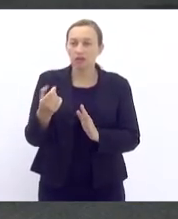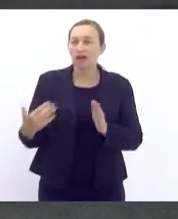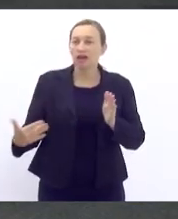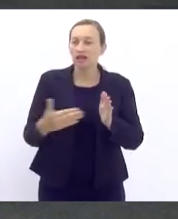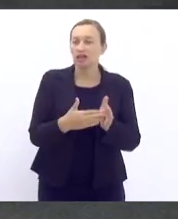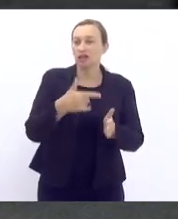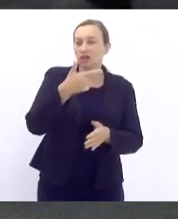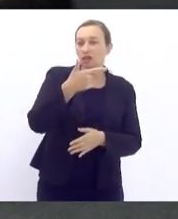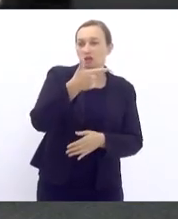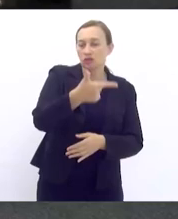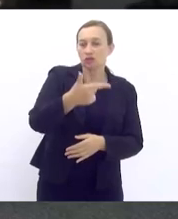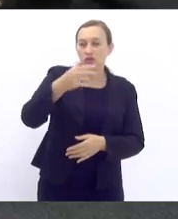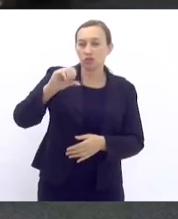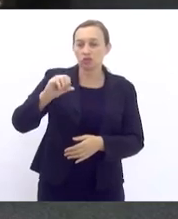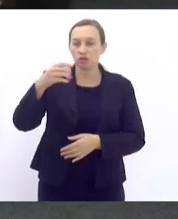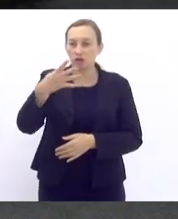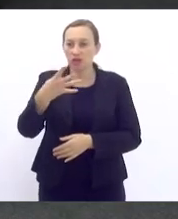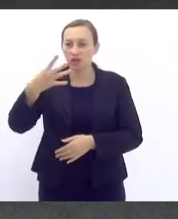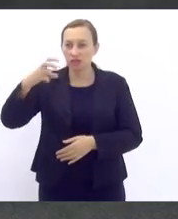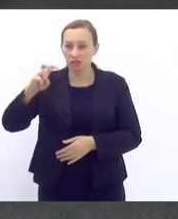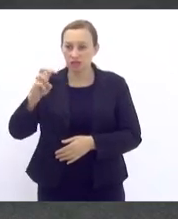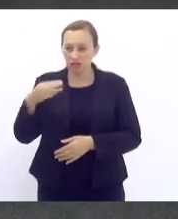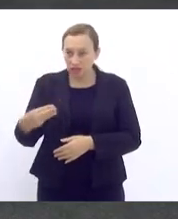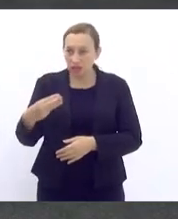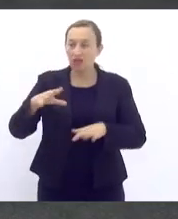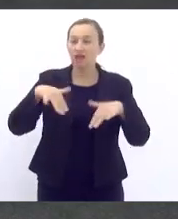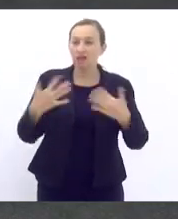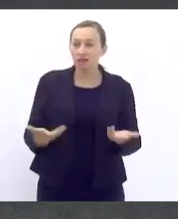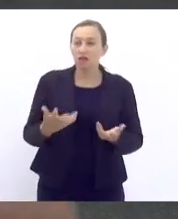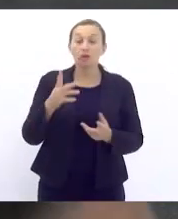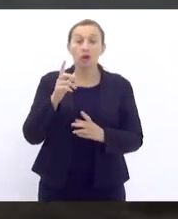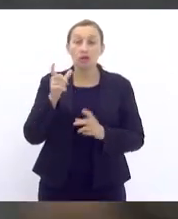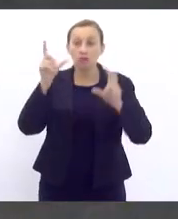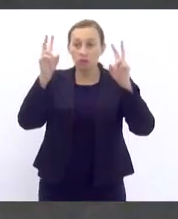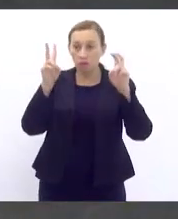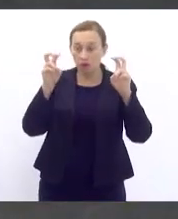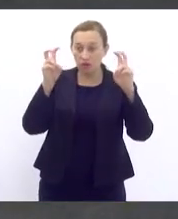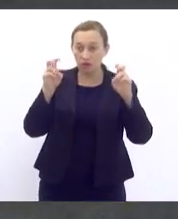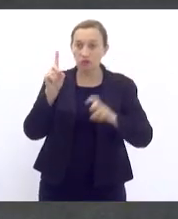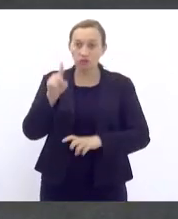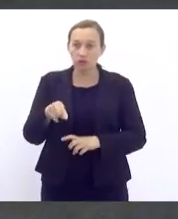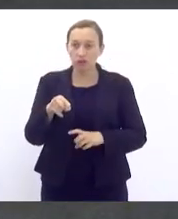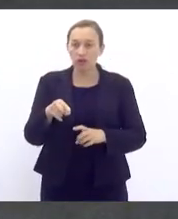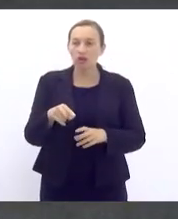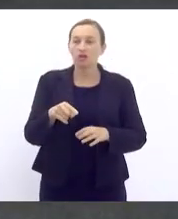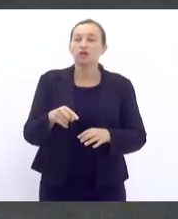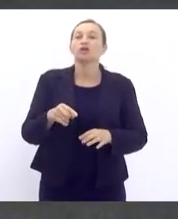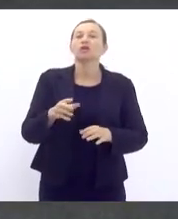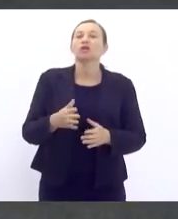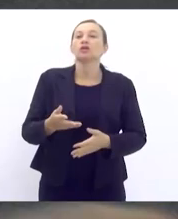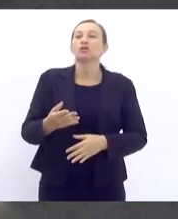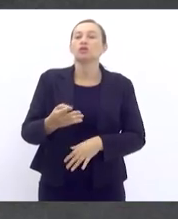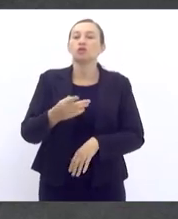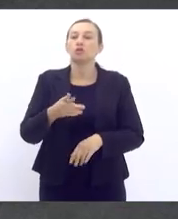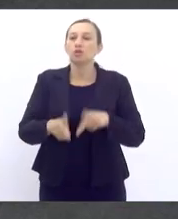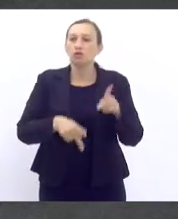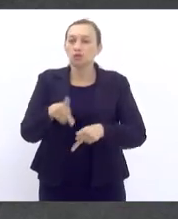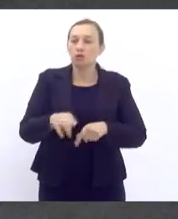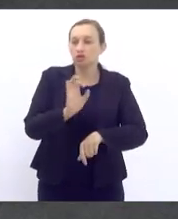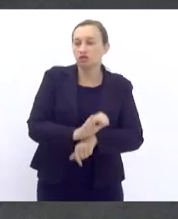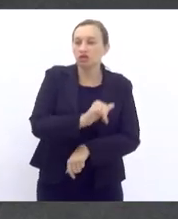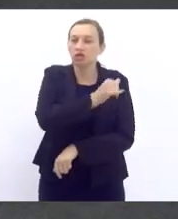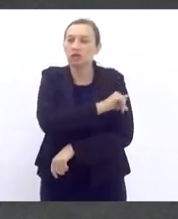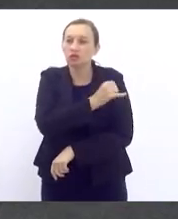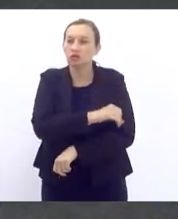2043. Só concluindo aqui. Então, a questão que eu coloco aqui que a mobilidade da população da região metropolitana do Rio está em risco e